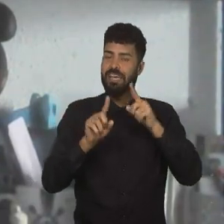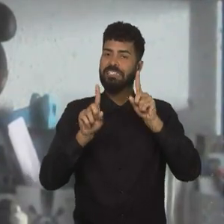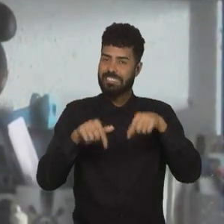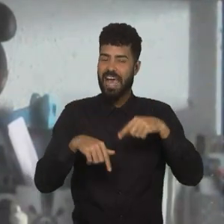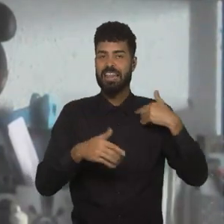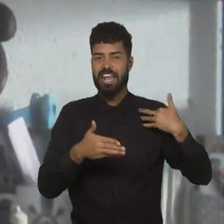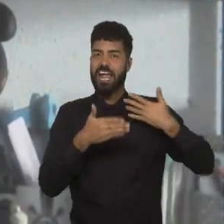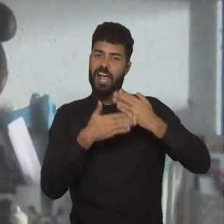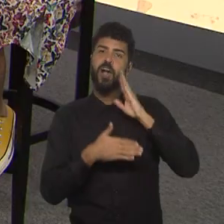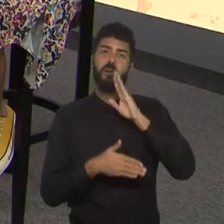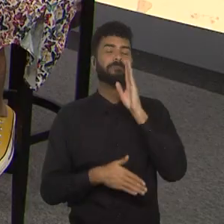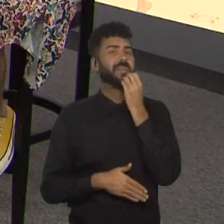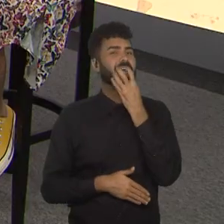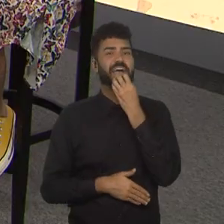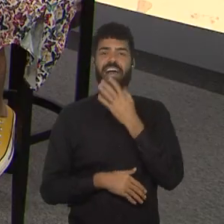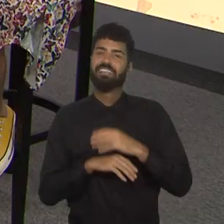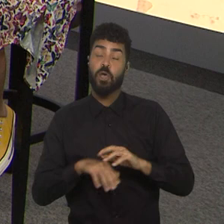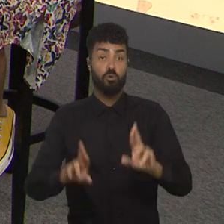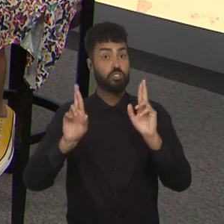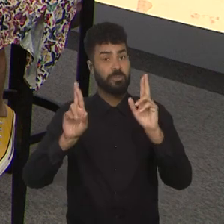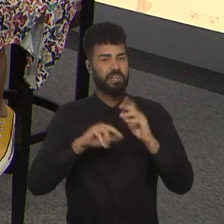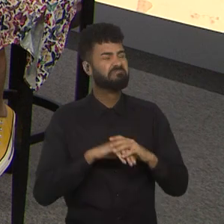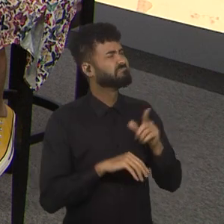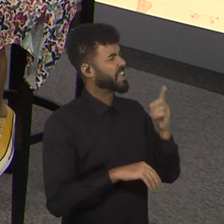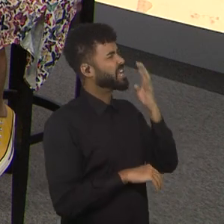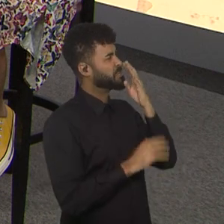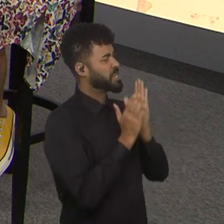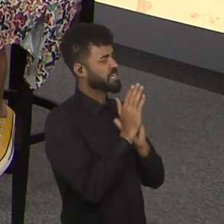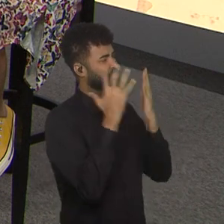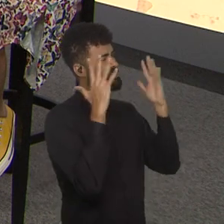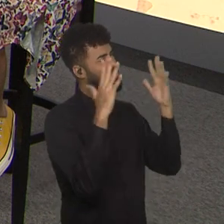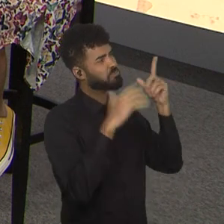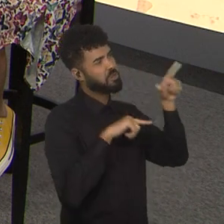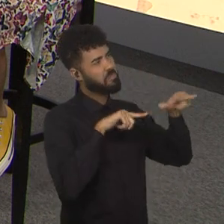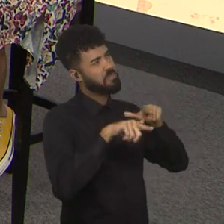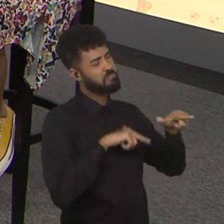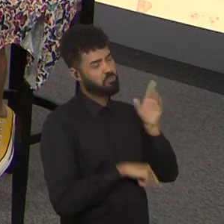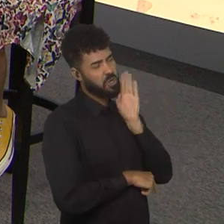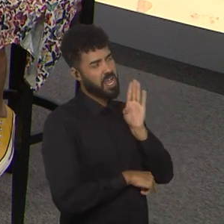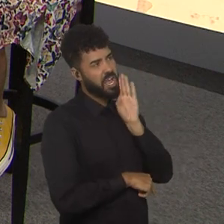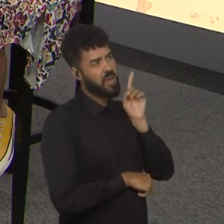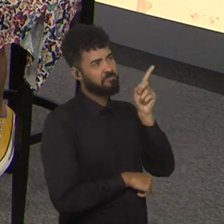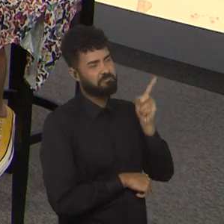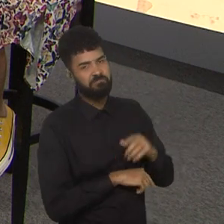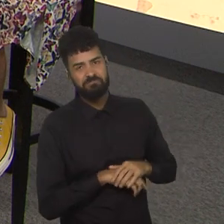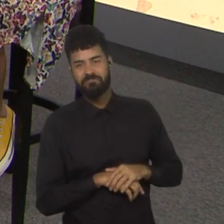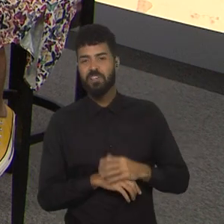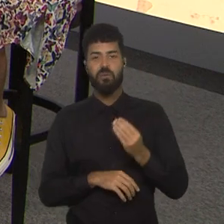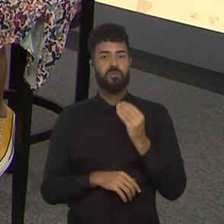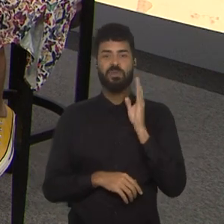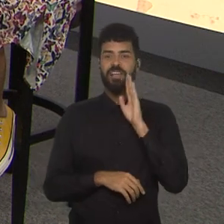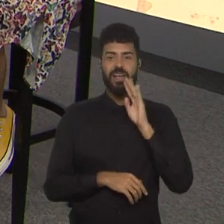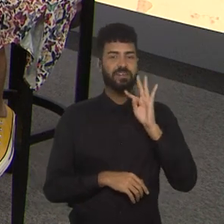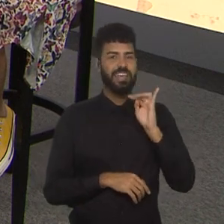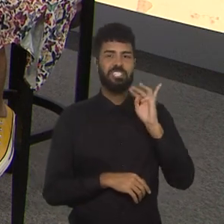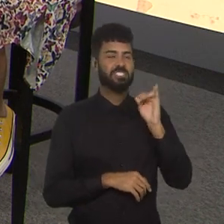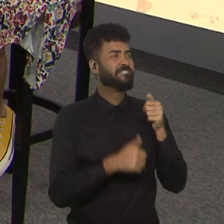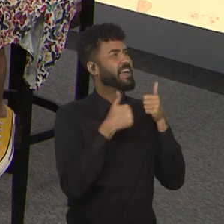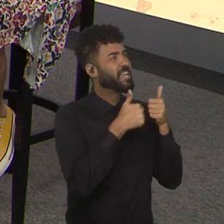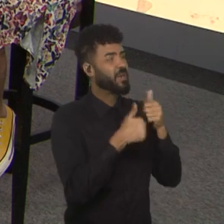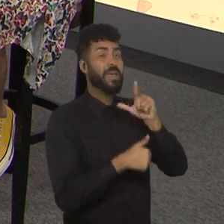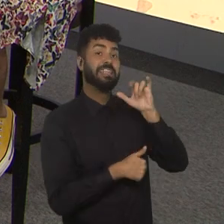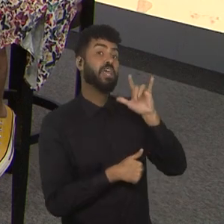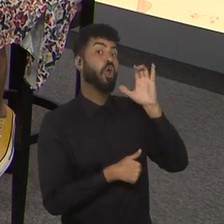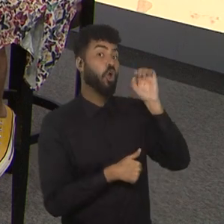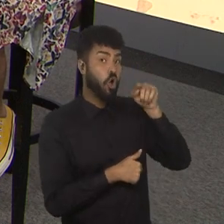tem sido bem bacana, com certeza, tenho a admiração, legal, legal demais, Tati, valeu, Lincoln,